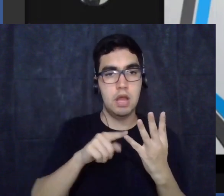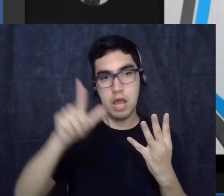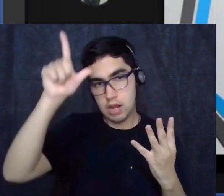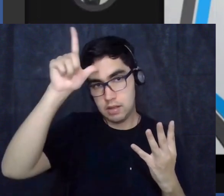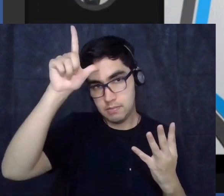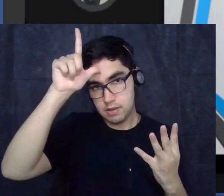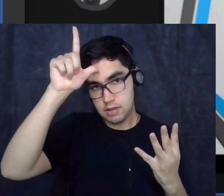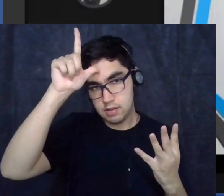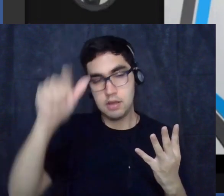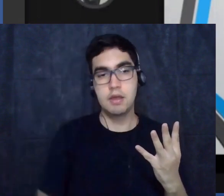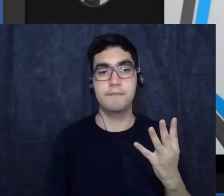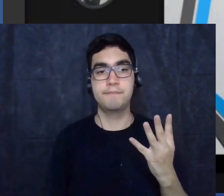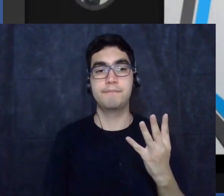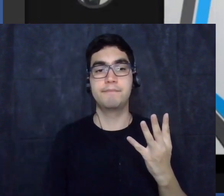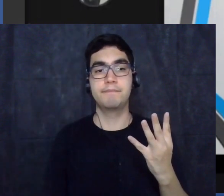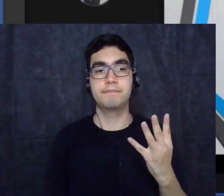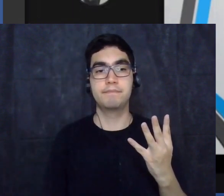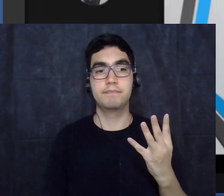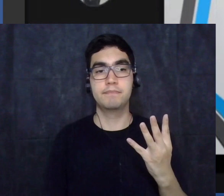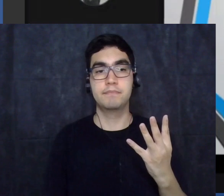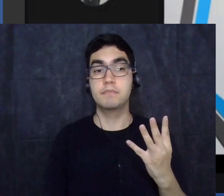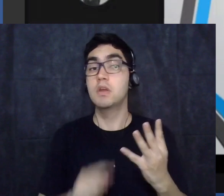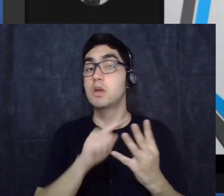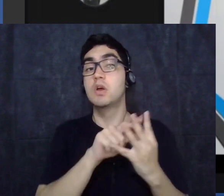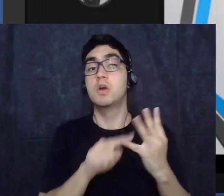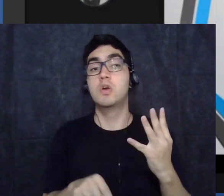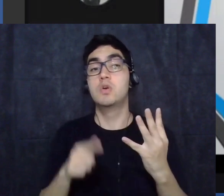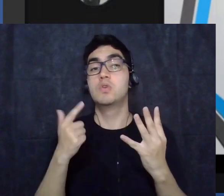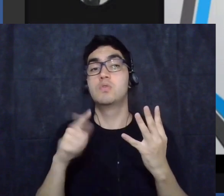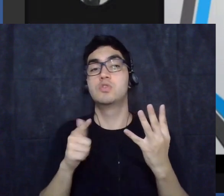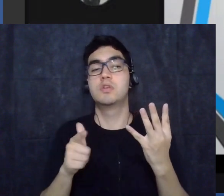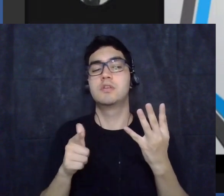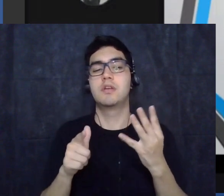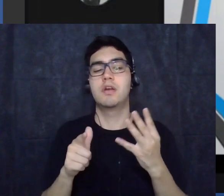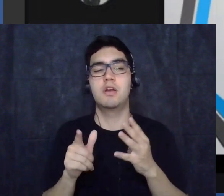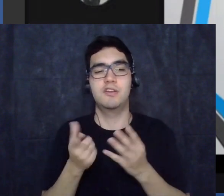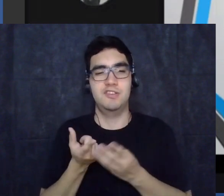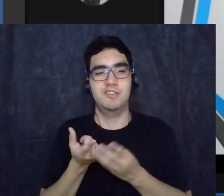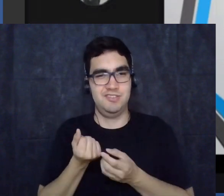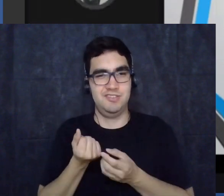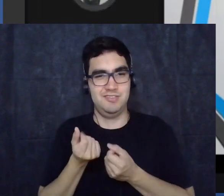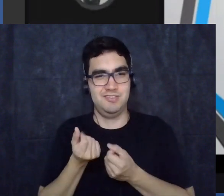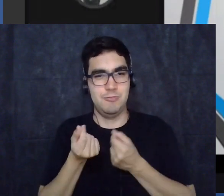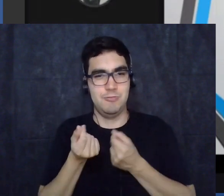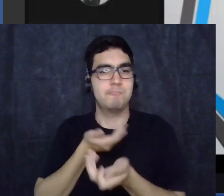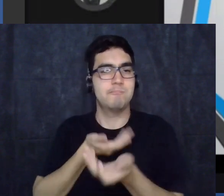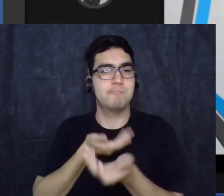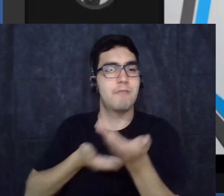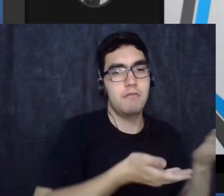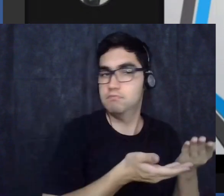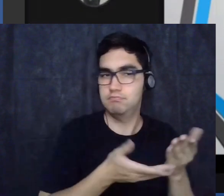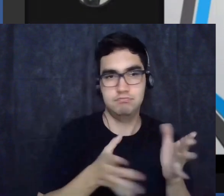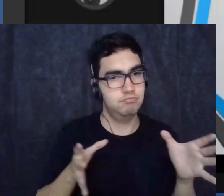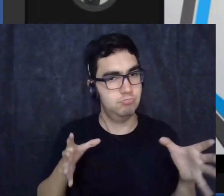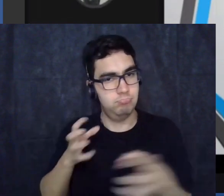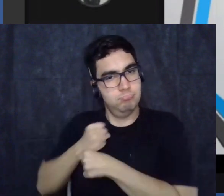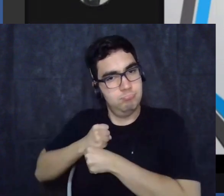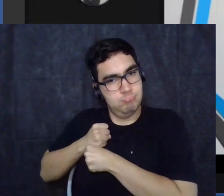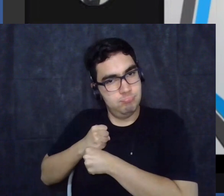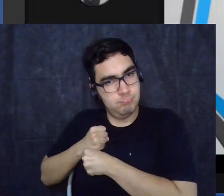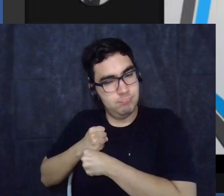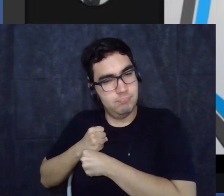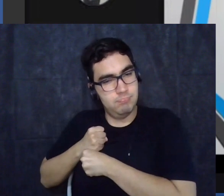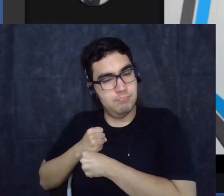ela não partilhava desse enriquecimento e aí se buscava responder